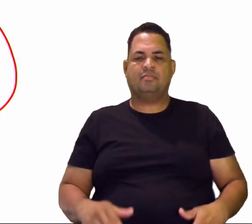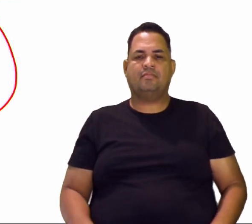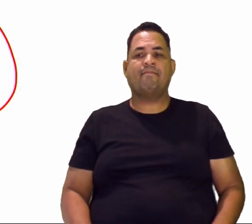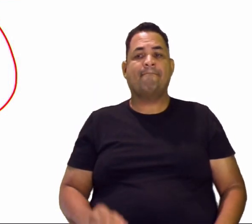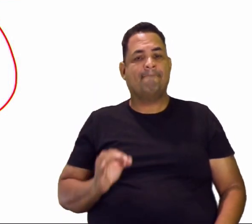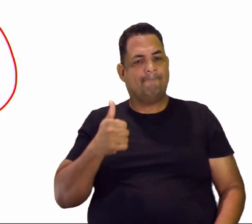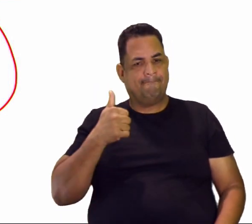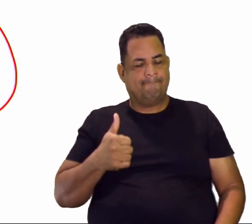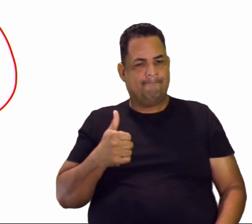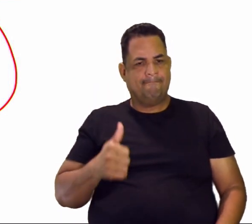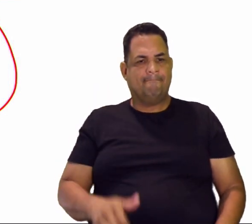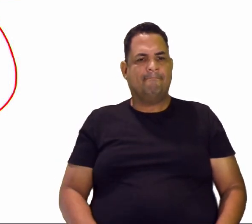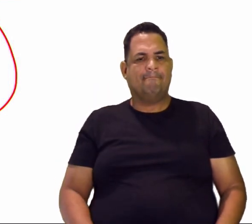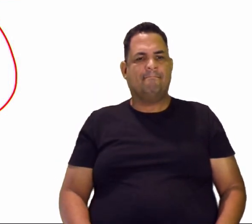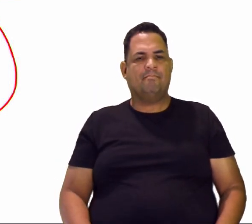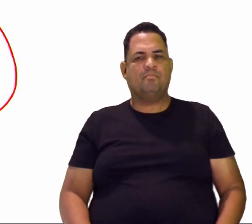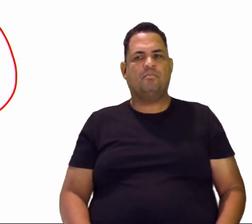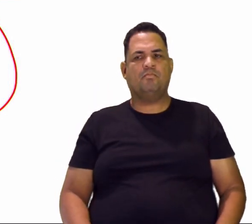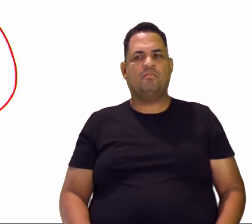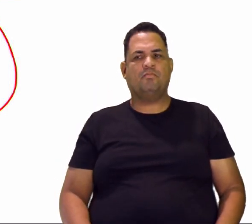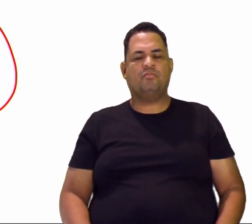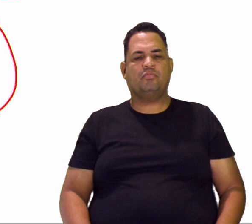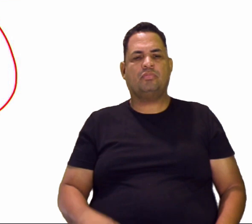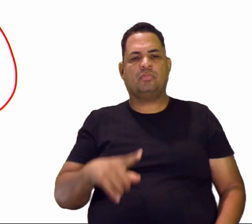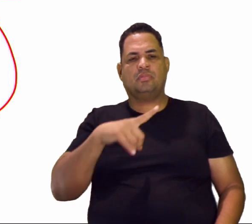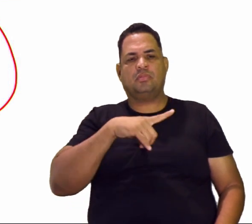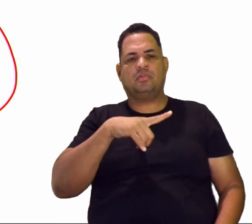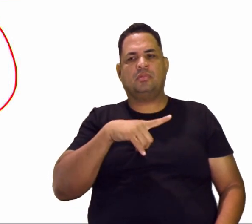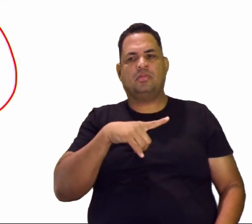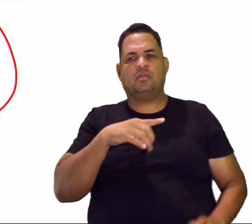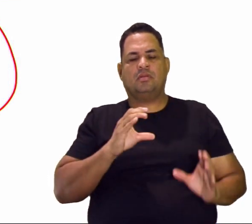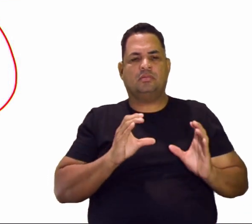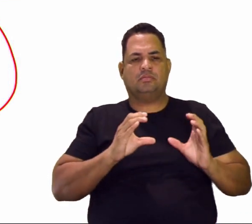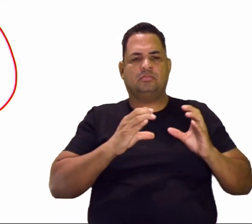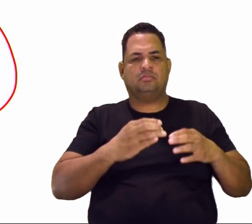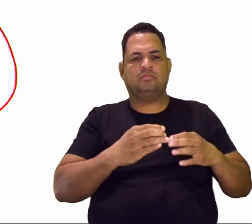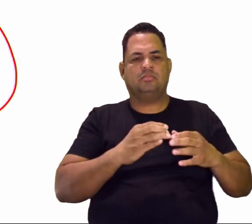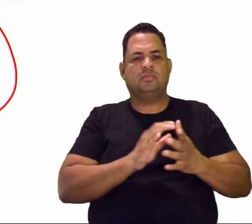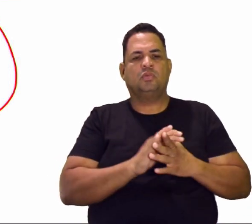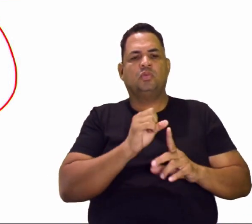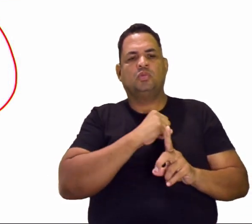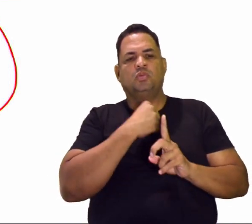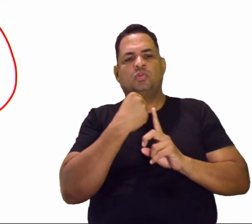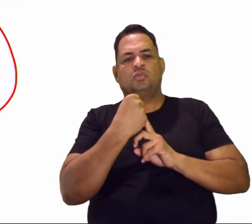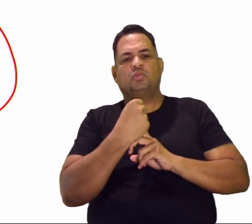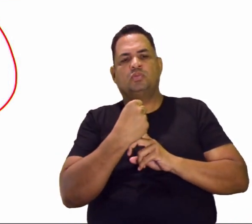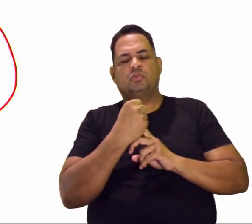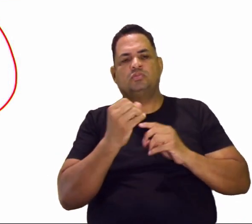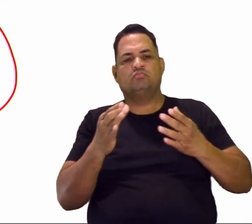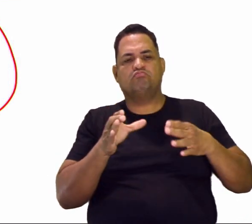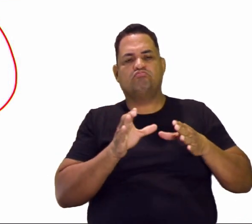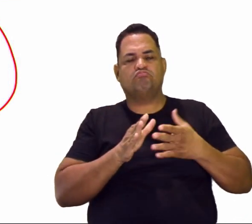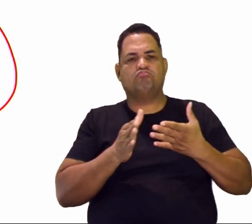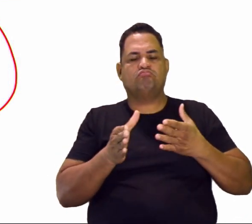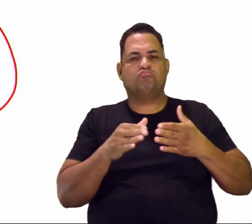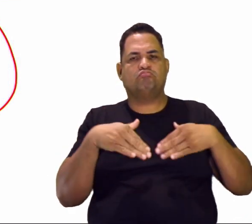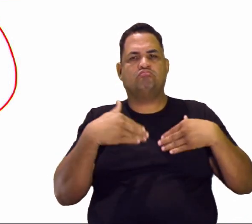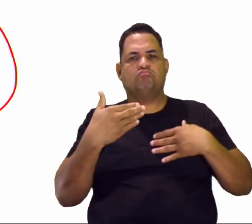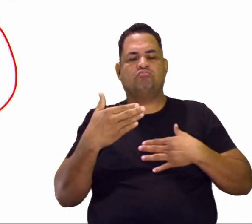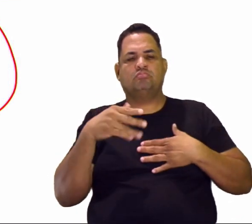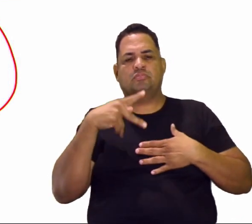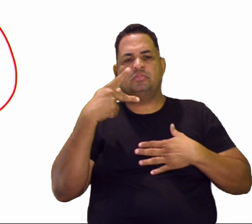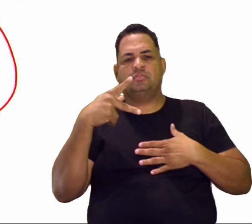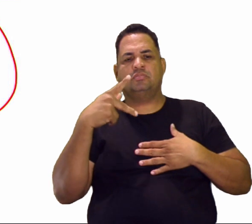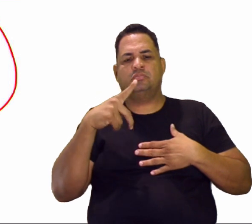nossa morte, tá? E aí, tem os grupos, né? O grupo social é aquele grupo... Quando a gente fala